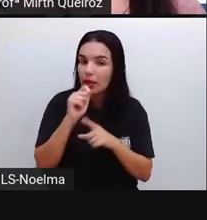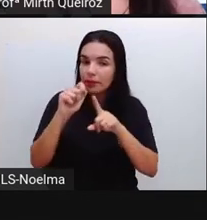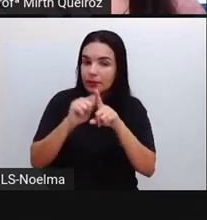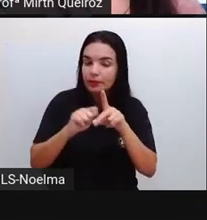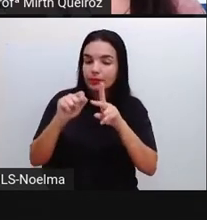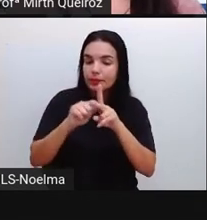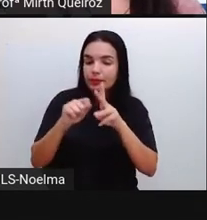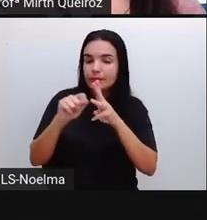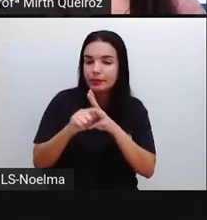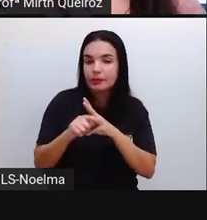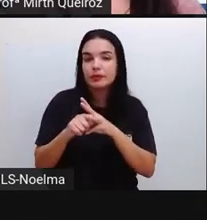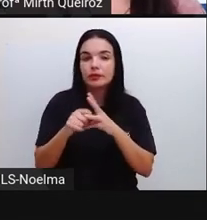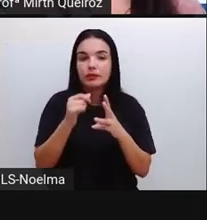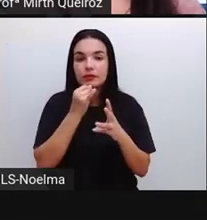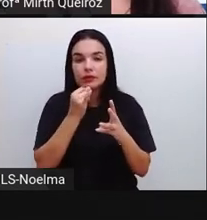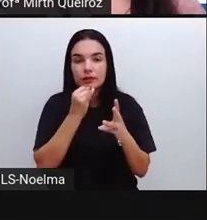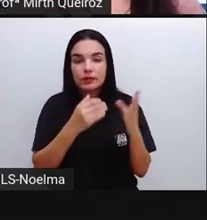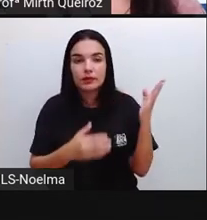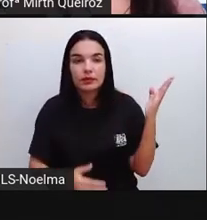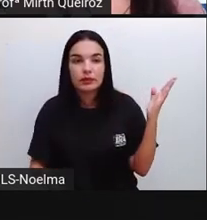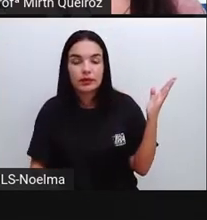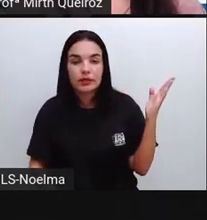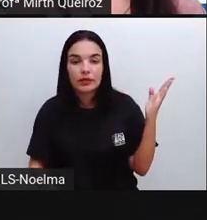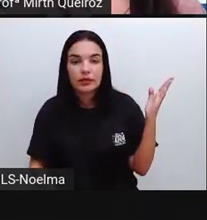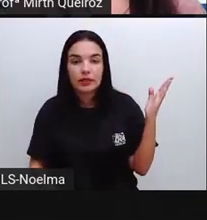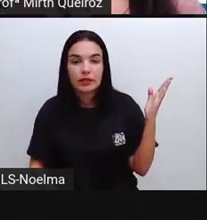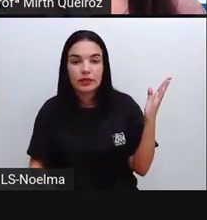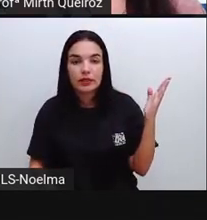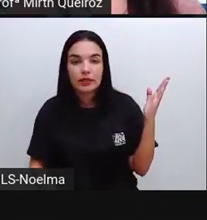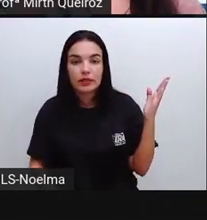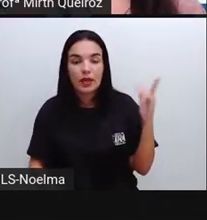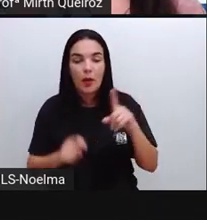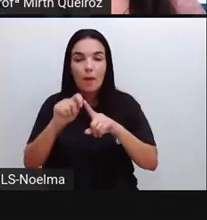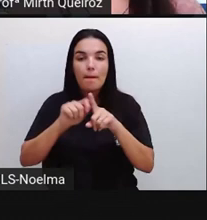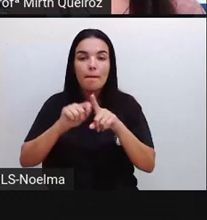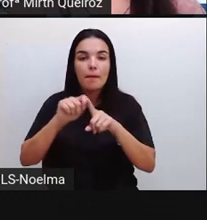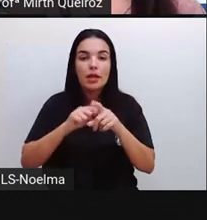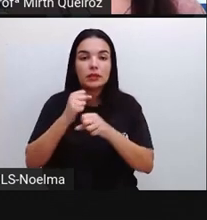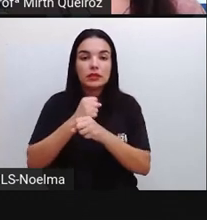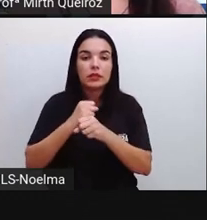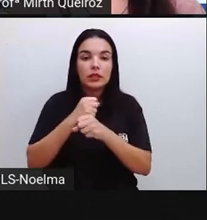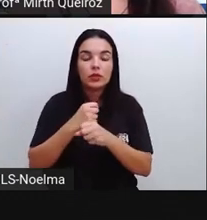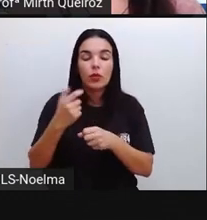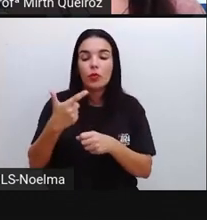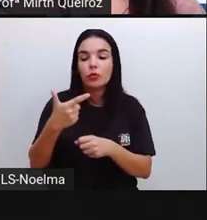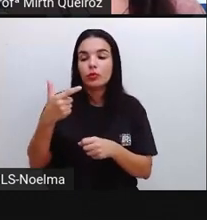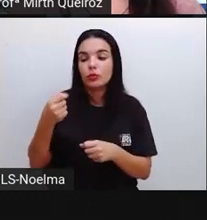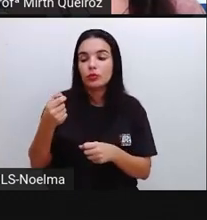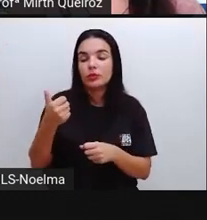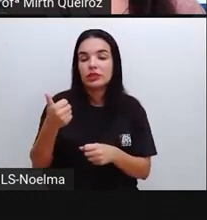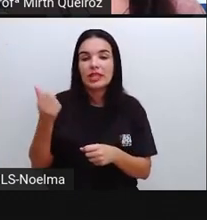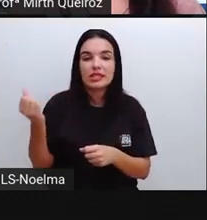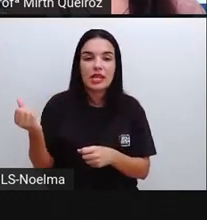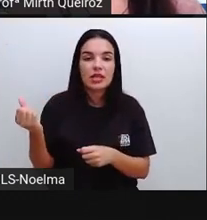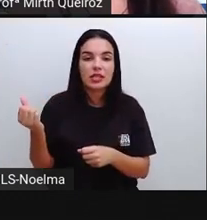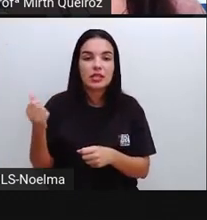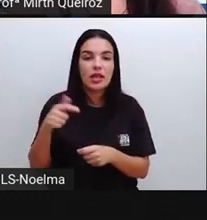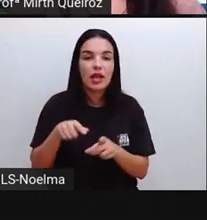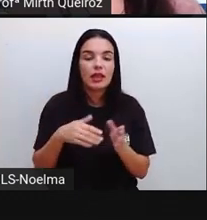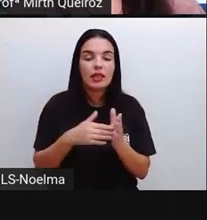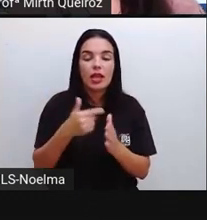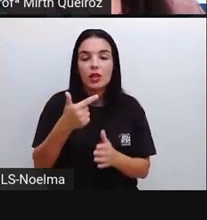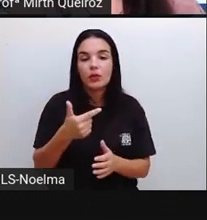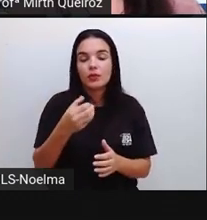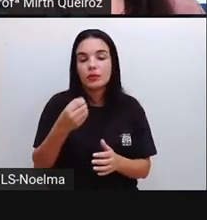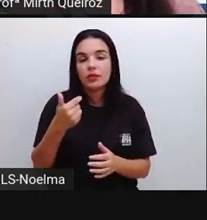alguns meses, por exemplo, a gente tem aqui do mês e ano, né? De 2016 a 2017. Então,